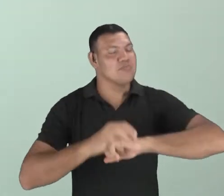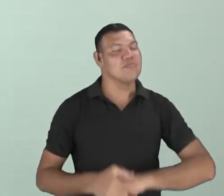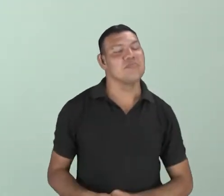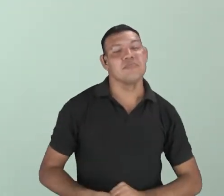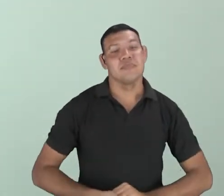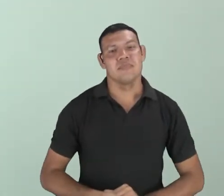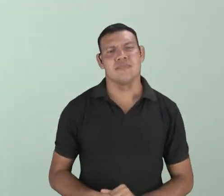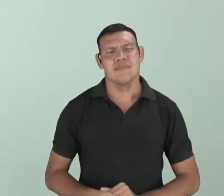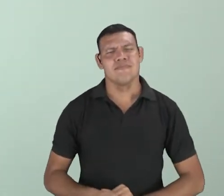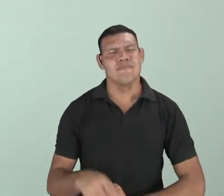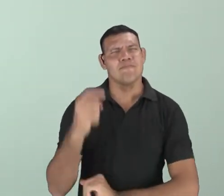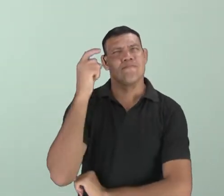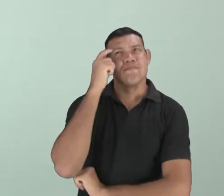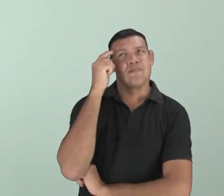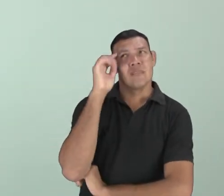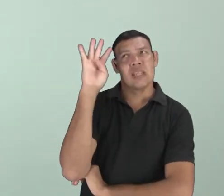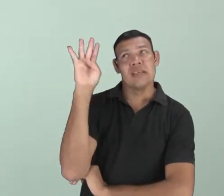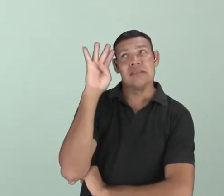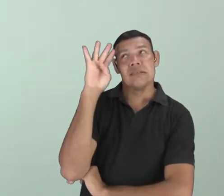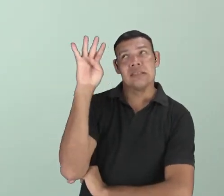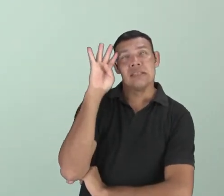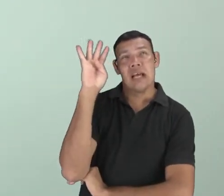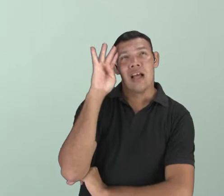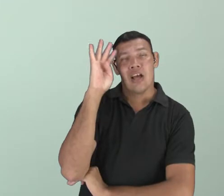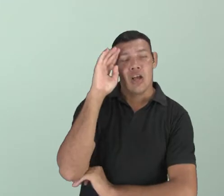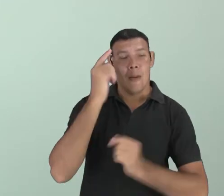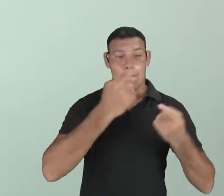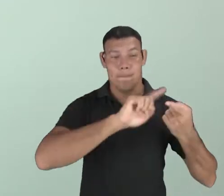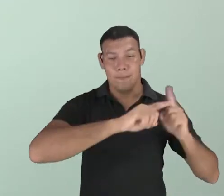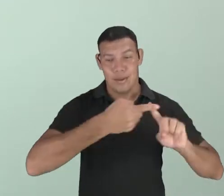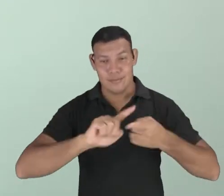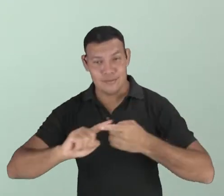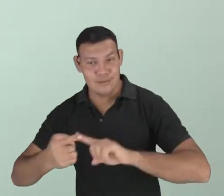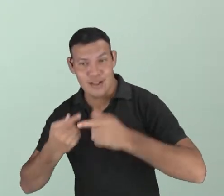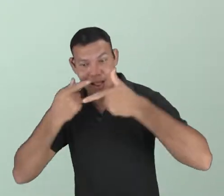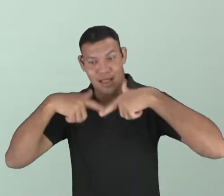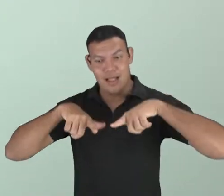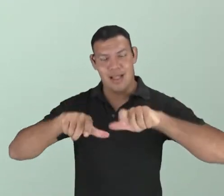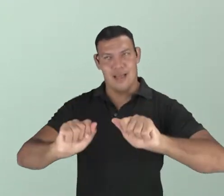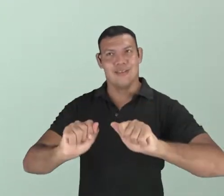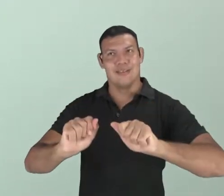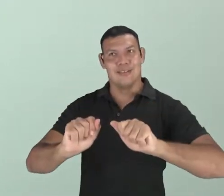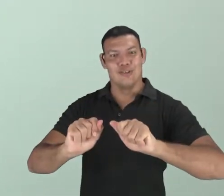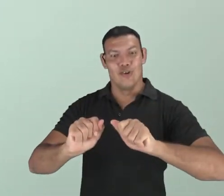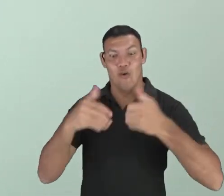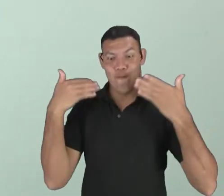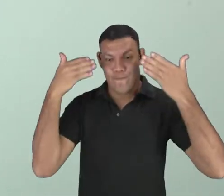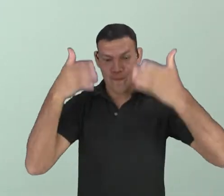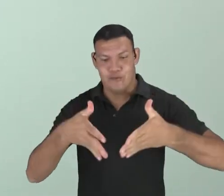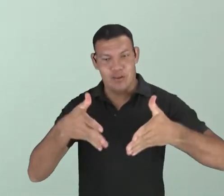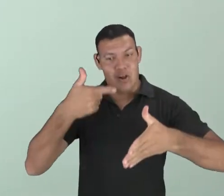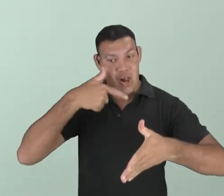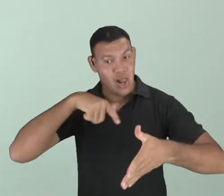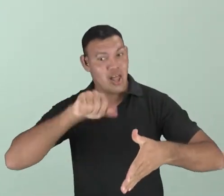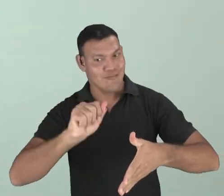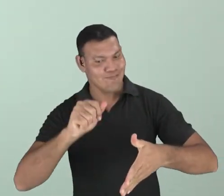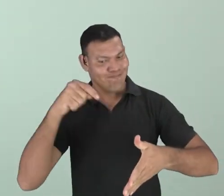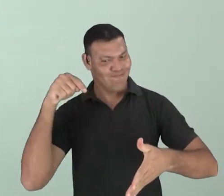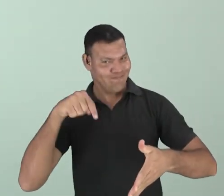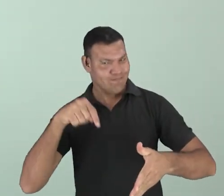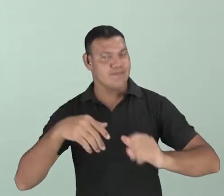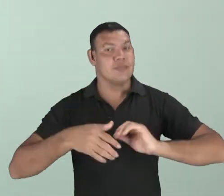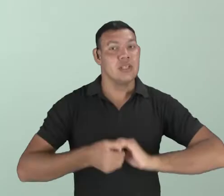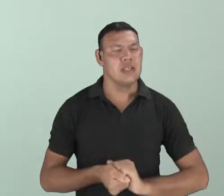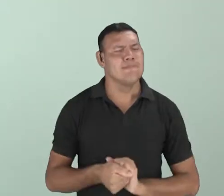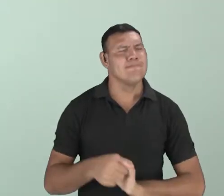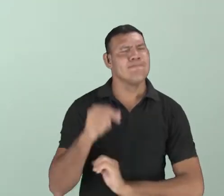Quando nós pensarmos em variações linguísticas, nós temos que pensar o quê? Na língua, ok? Então nós temos que